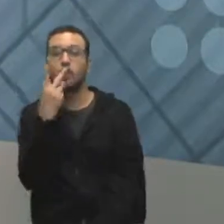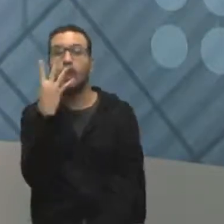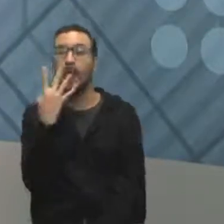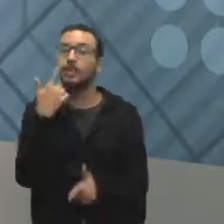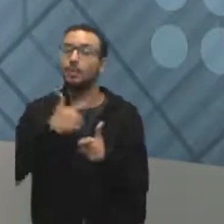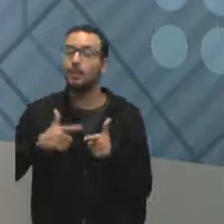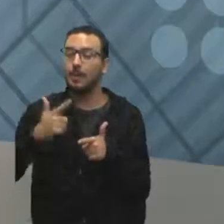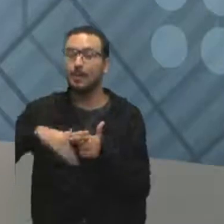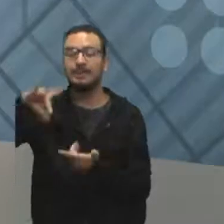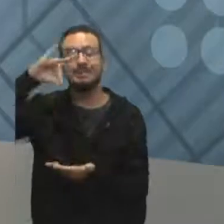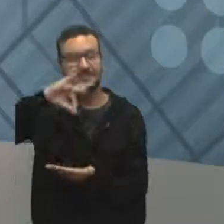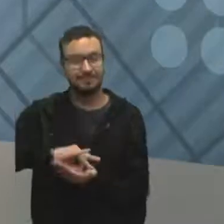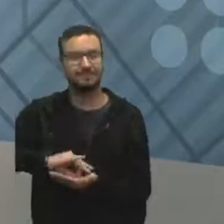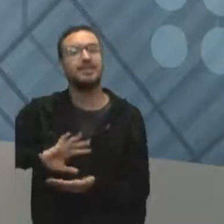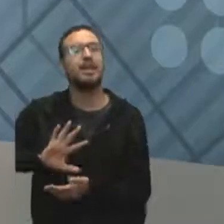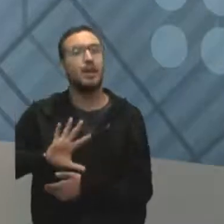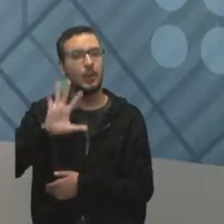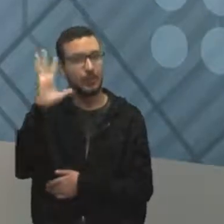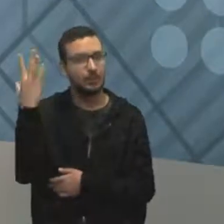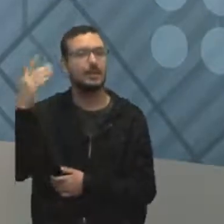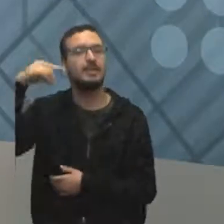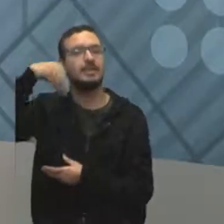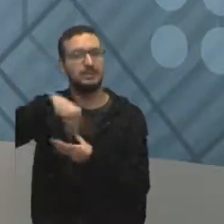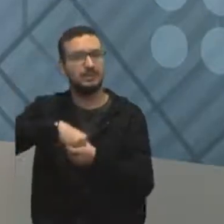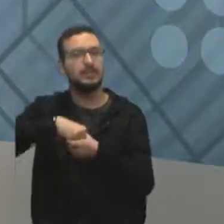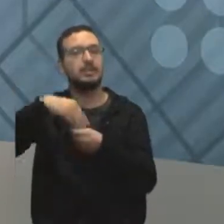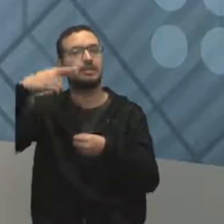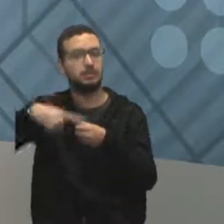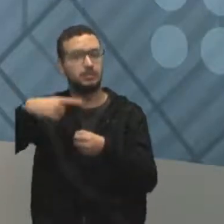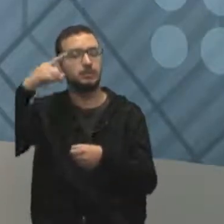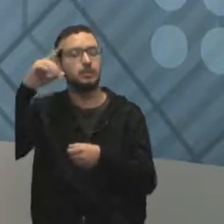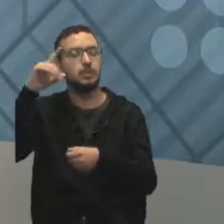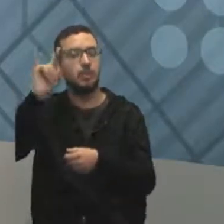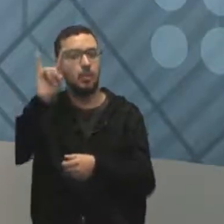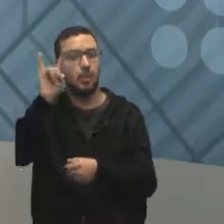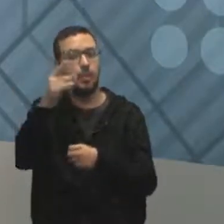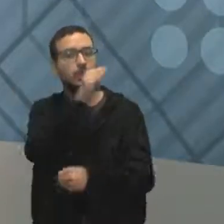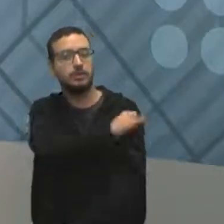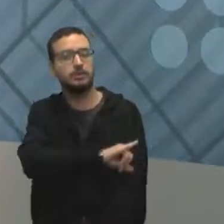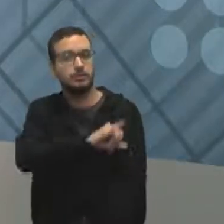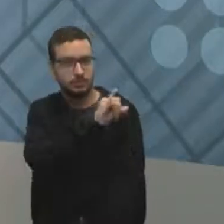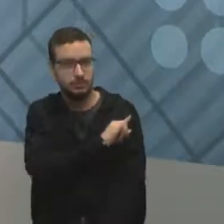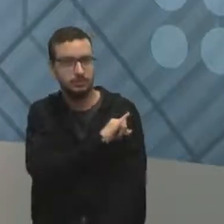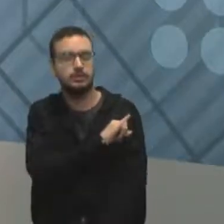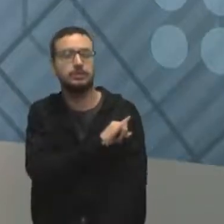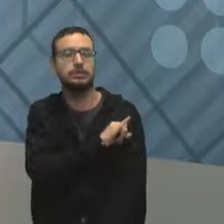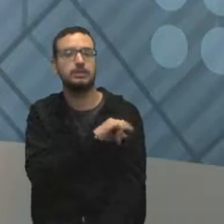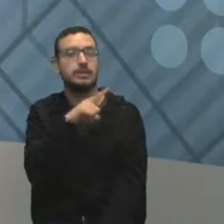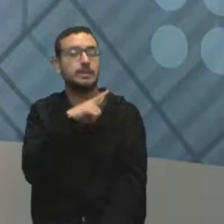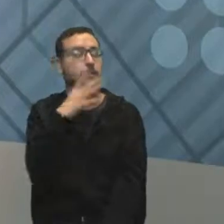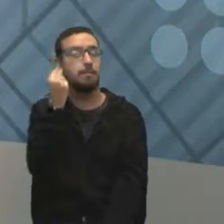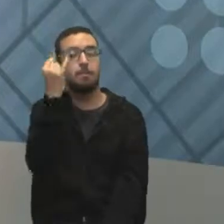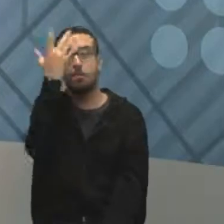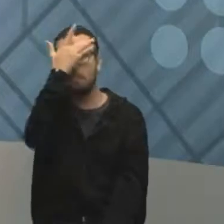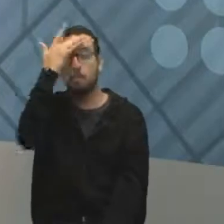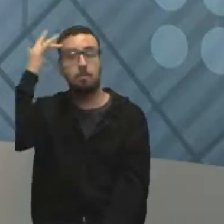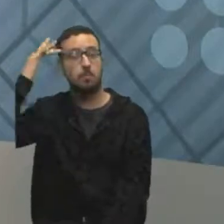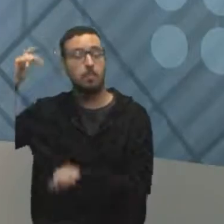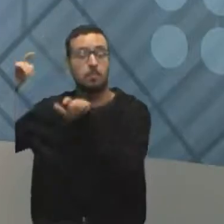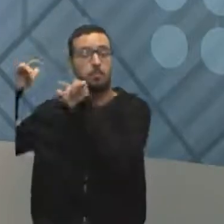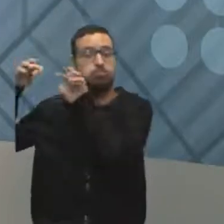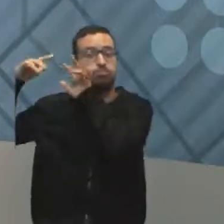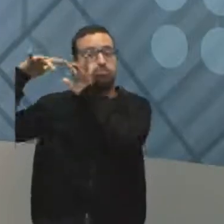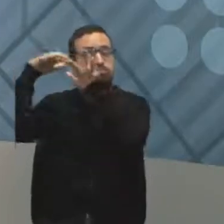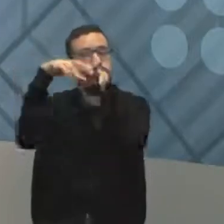aconteceram e que acontecem em eventos como o Roque em Rio, eventos grandes, né, onde a vai ter uma grande circulação de pessoas. Então, gente